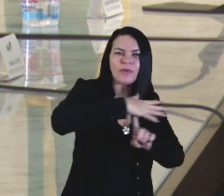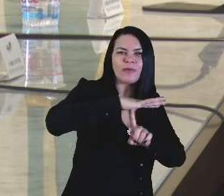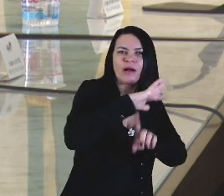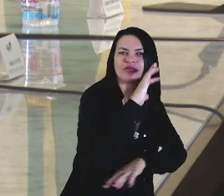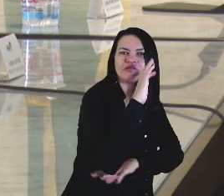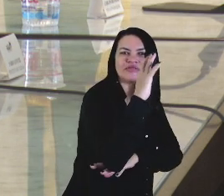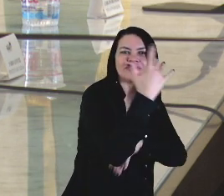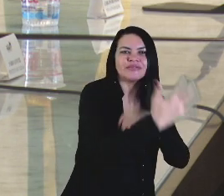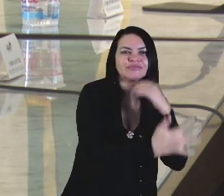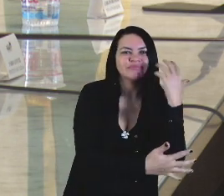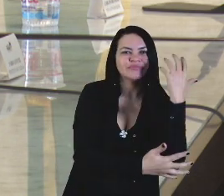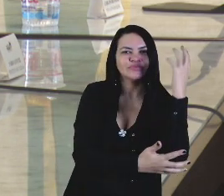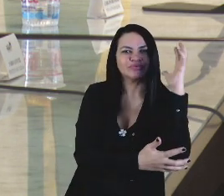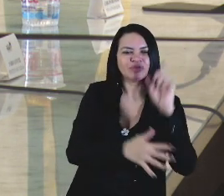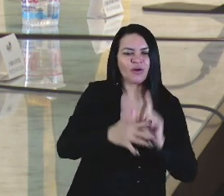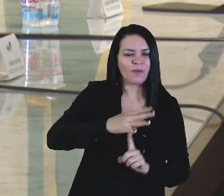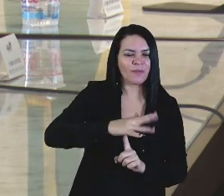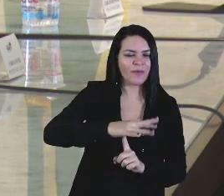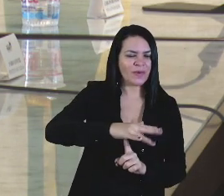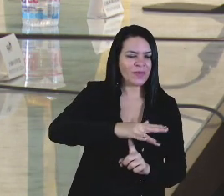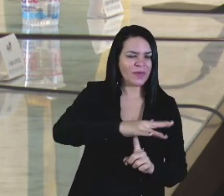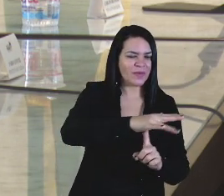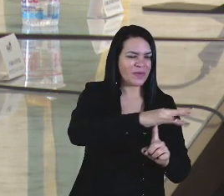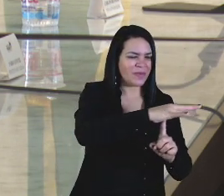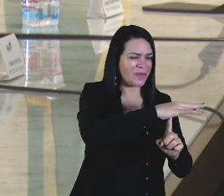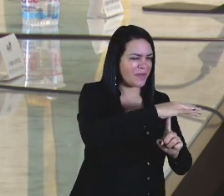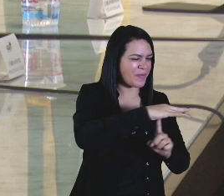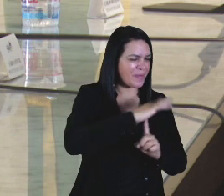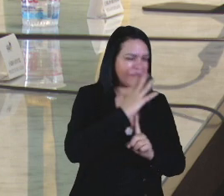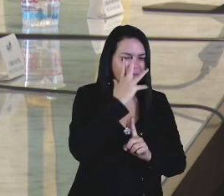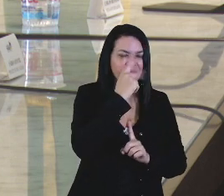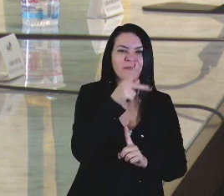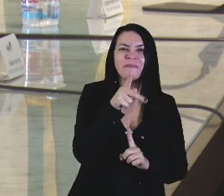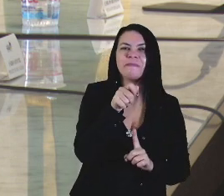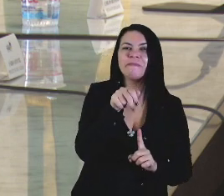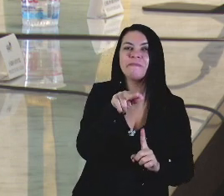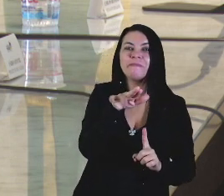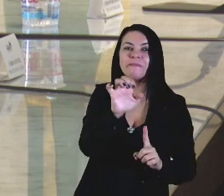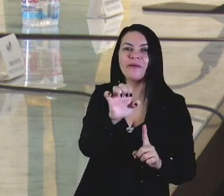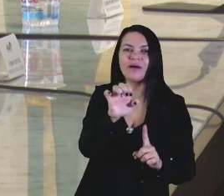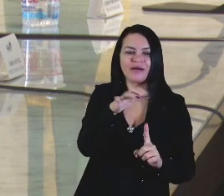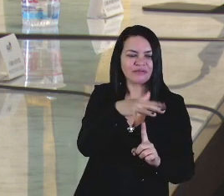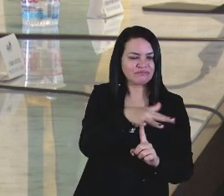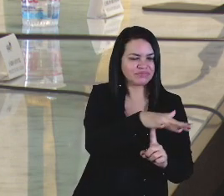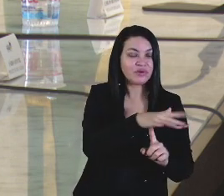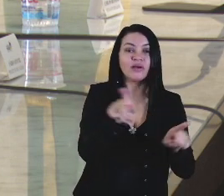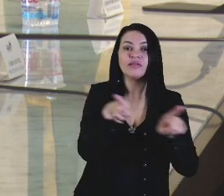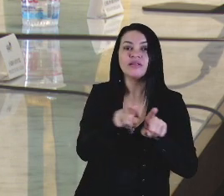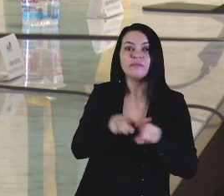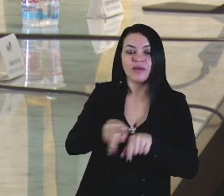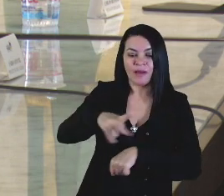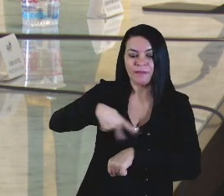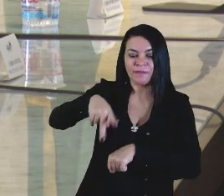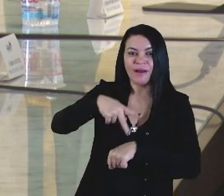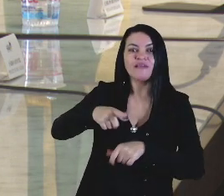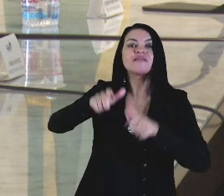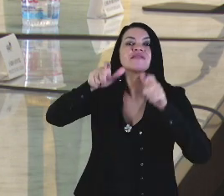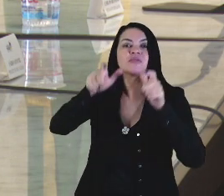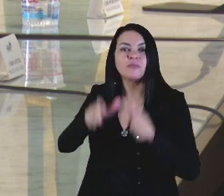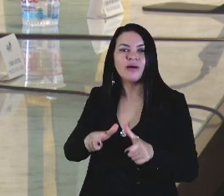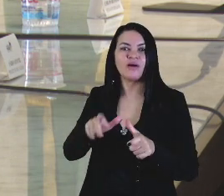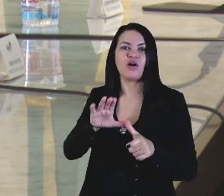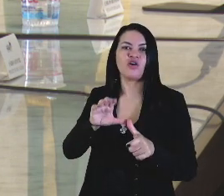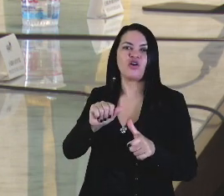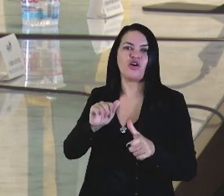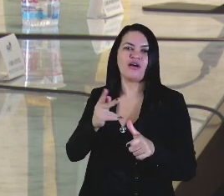ecológico lá, no Pirajá, quanto a praça lá no bairro da Coab, dizer